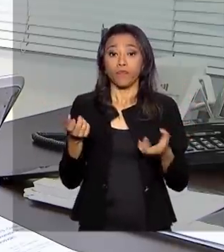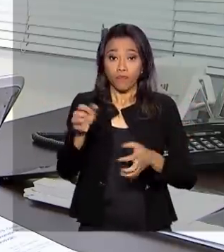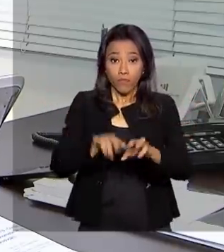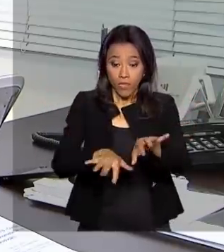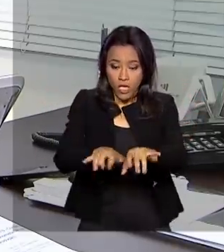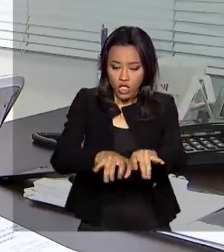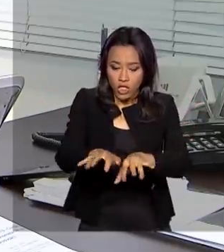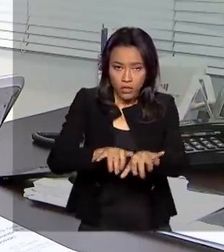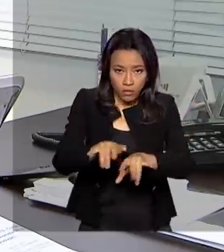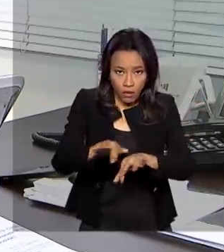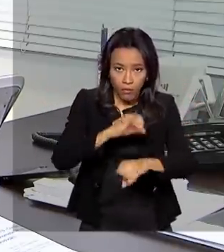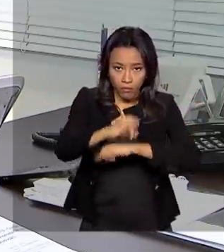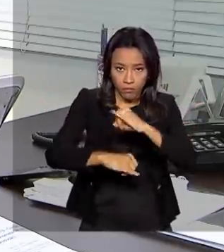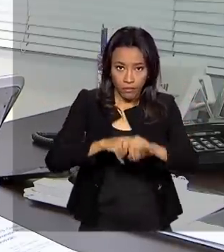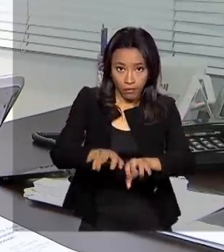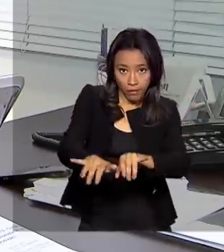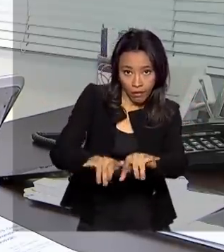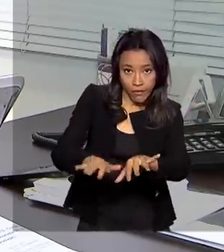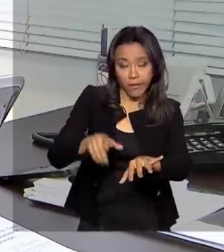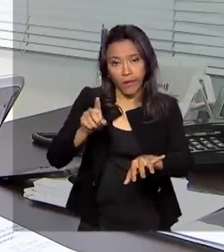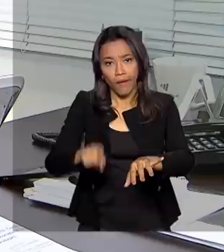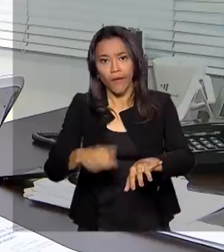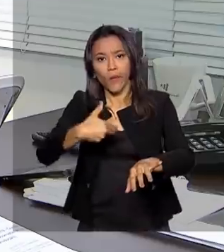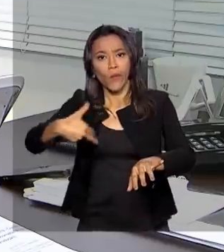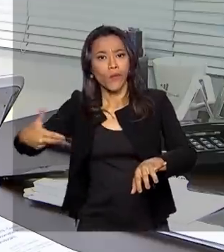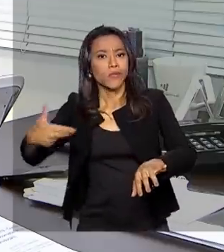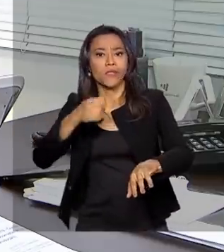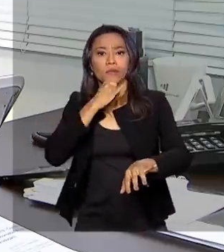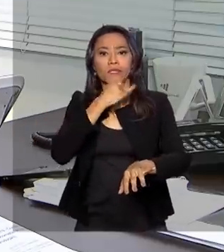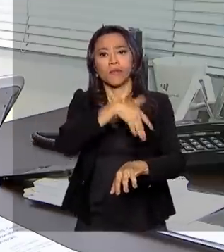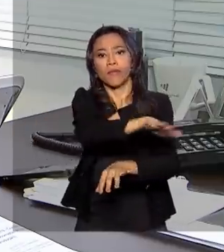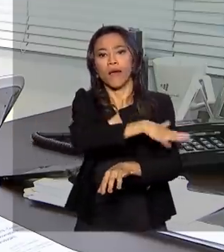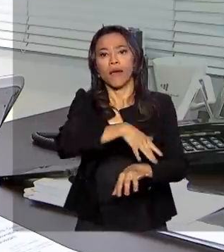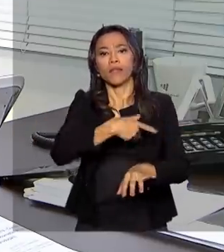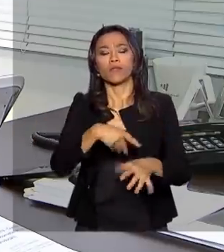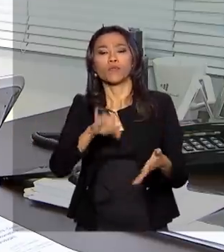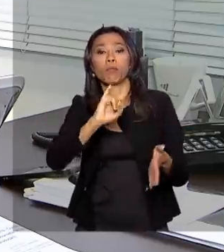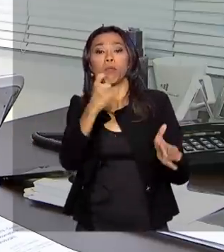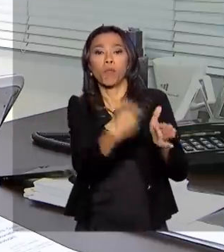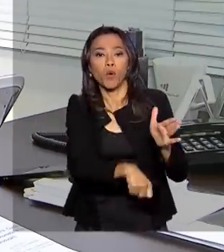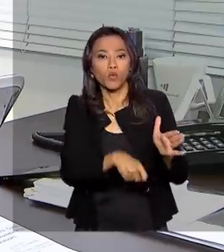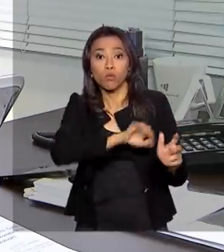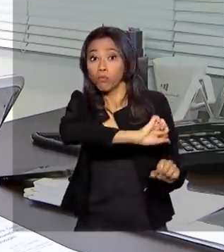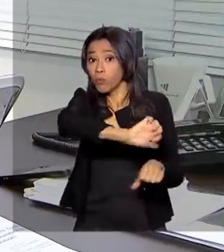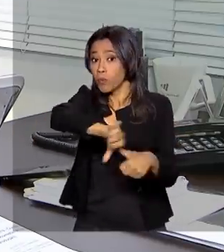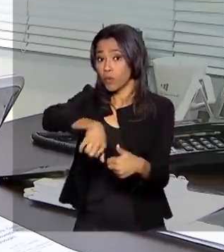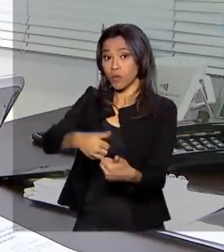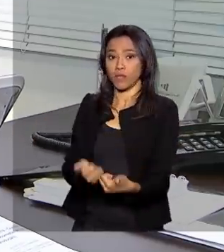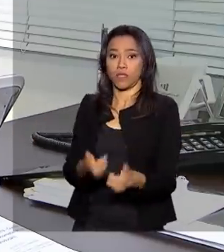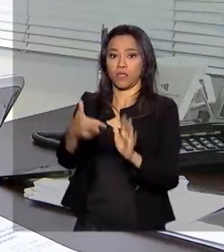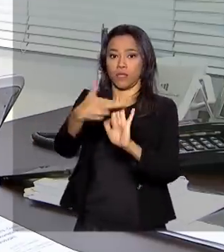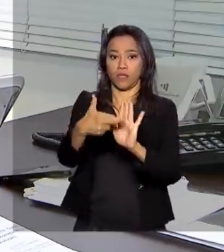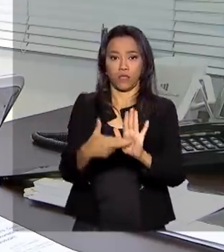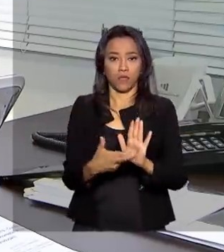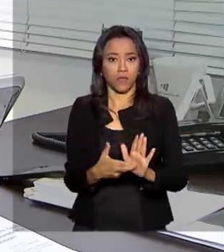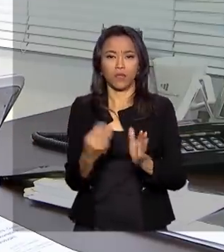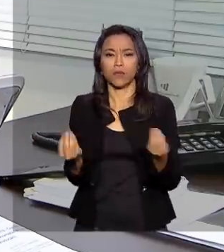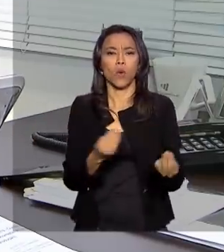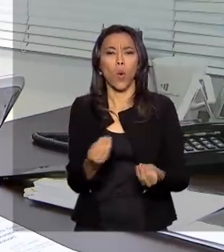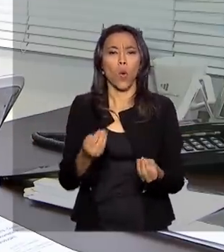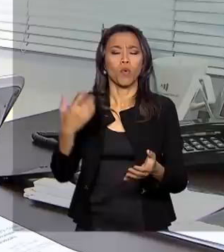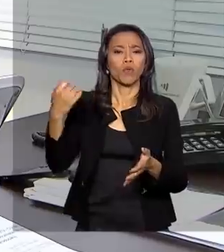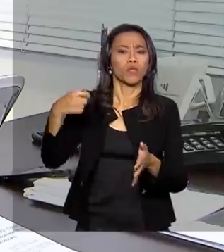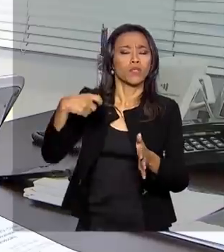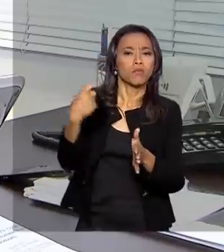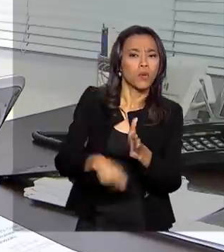mexe com coisas tradicionais da economia. No campo da tributação, muda completamente o critério de tributação em